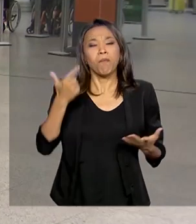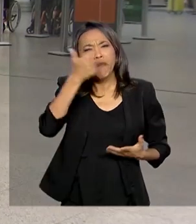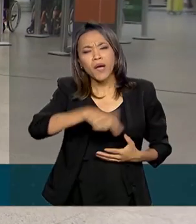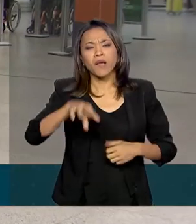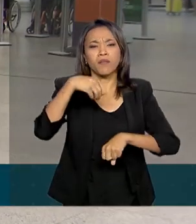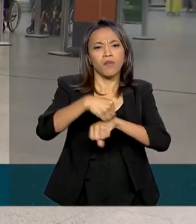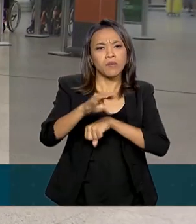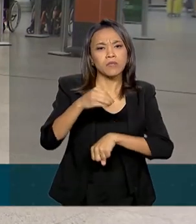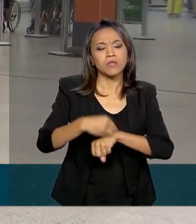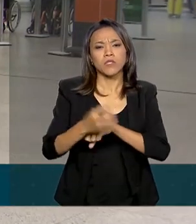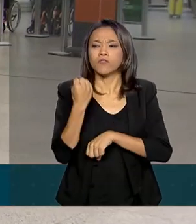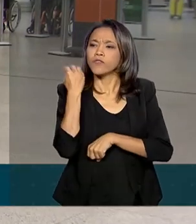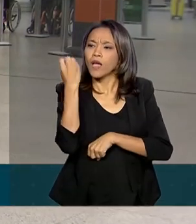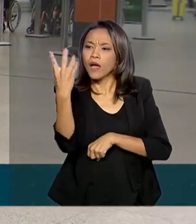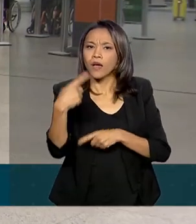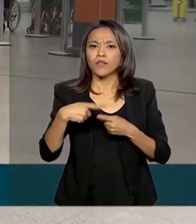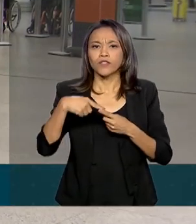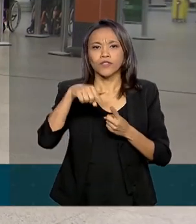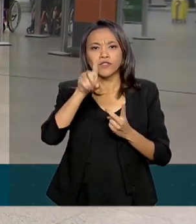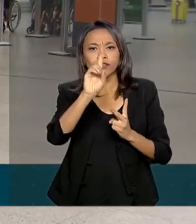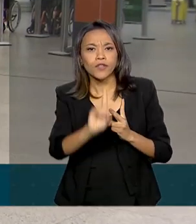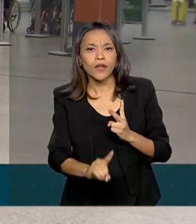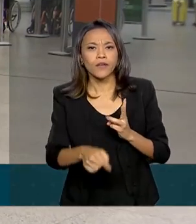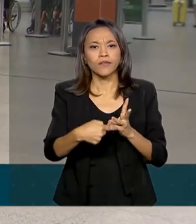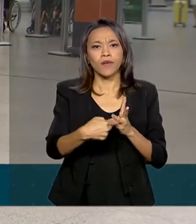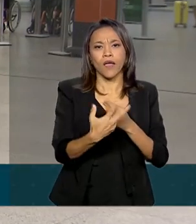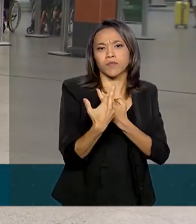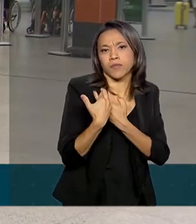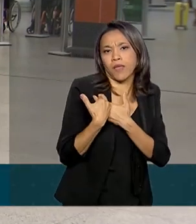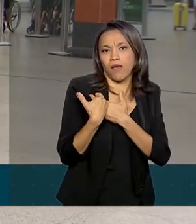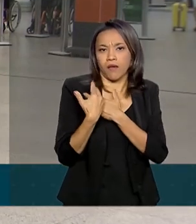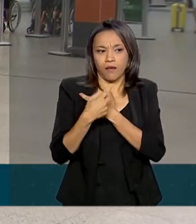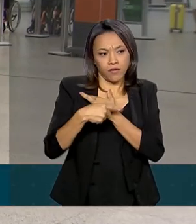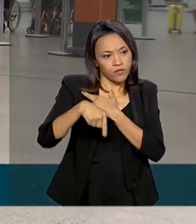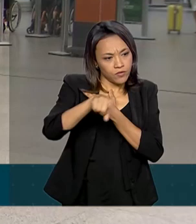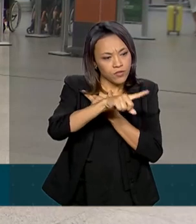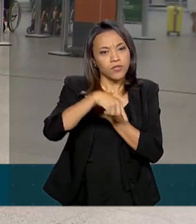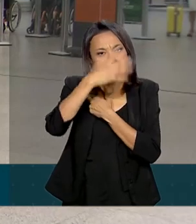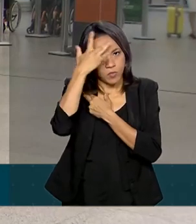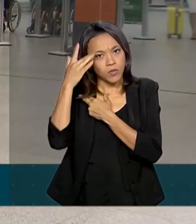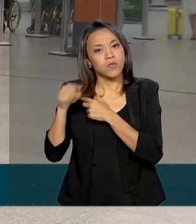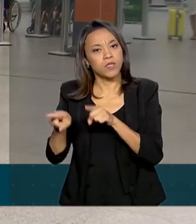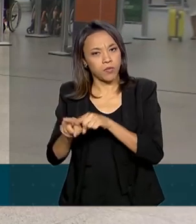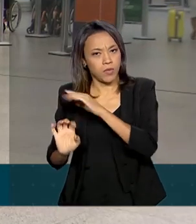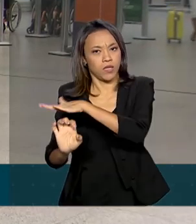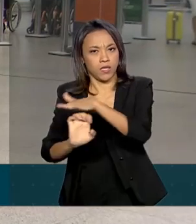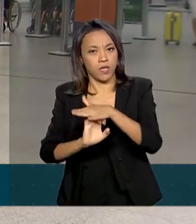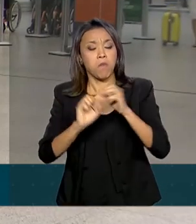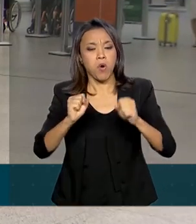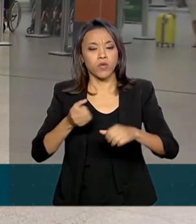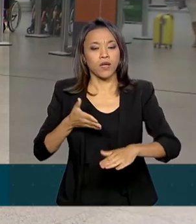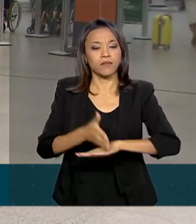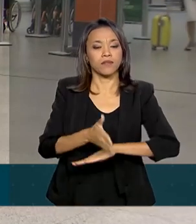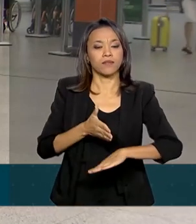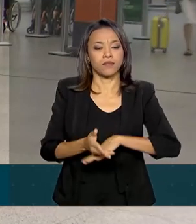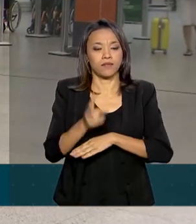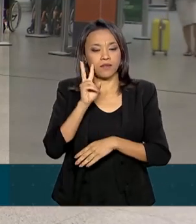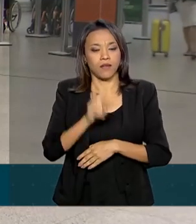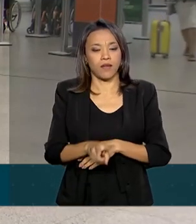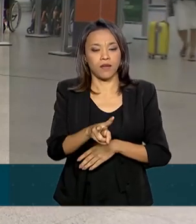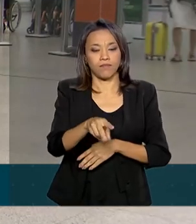viagens, direitos e responsabilidades dos passageiros e das companhias aéreas, basta acessar o endereço